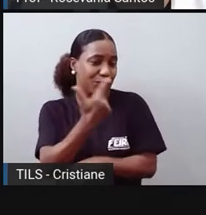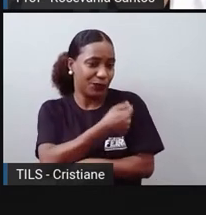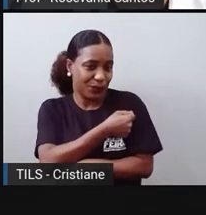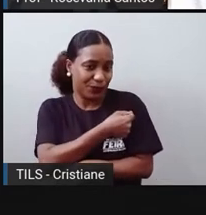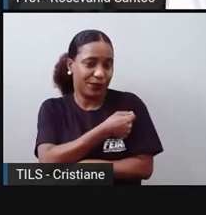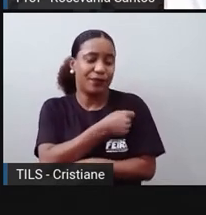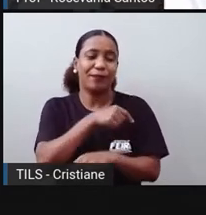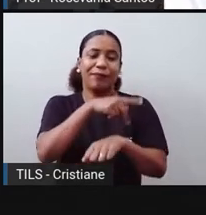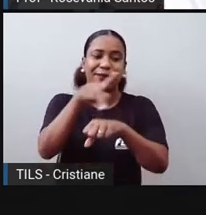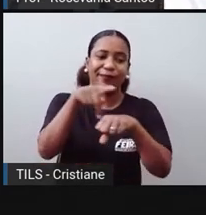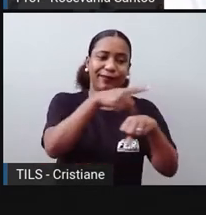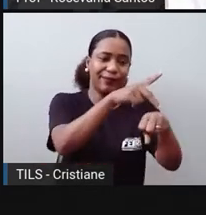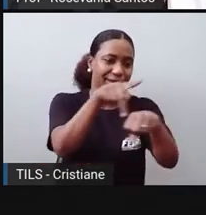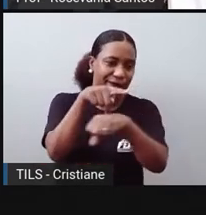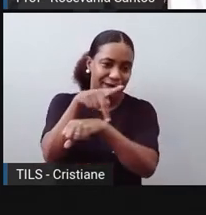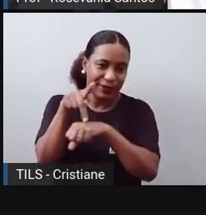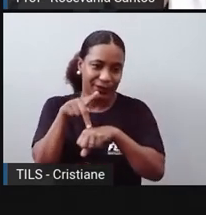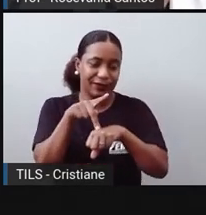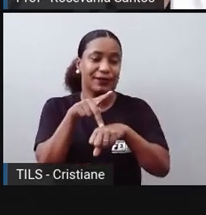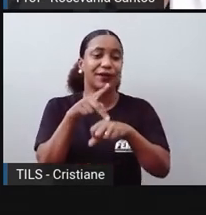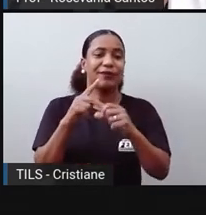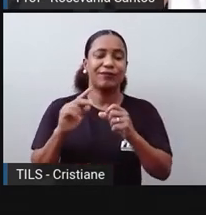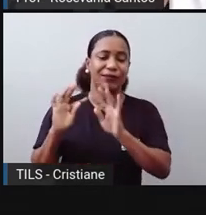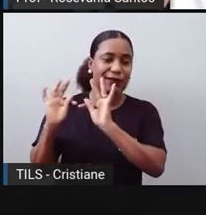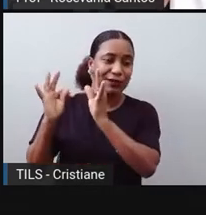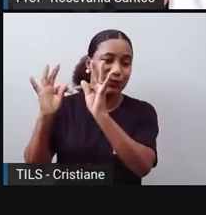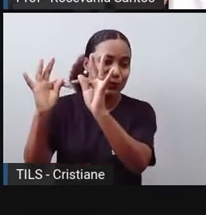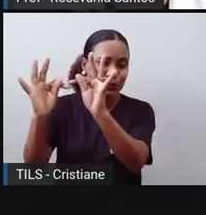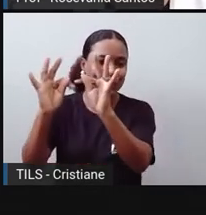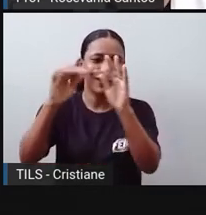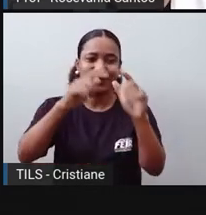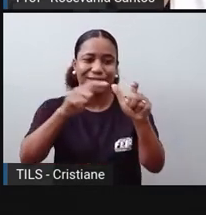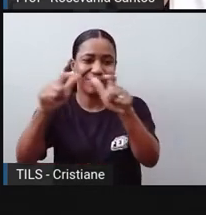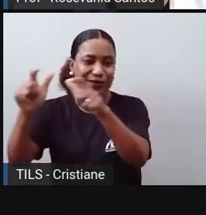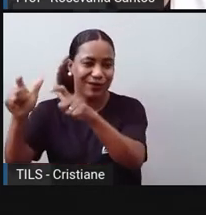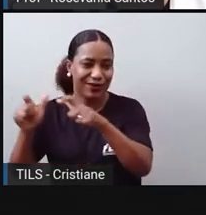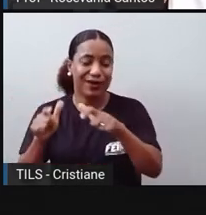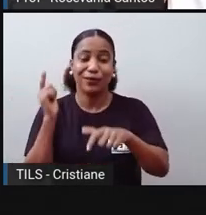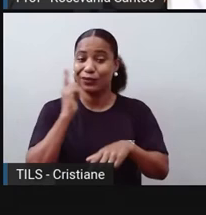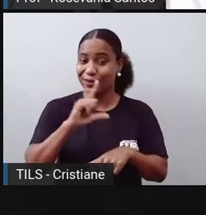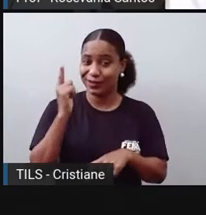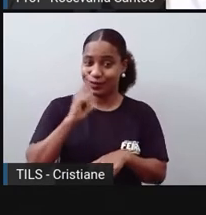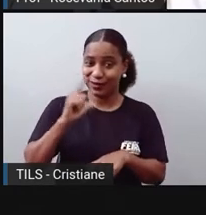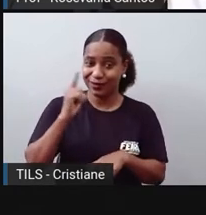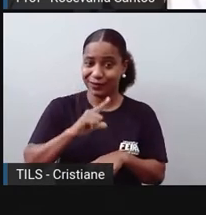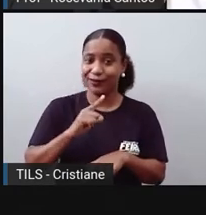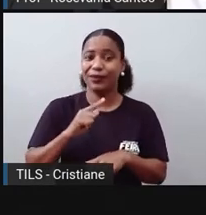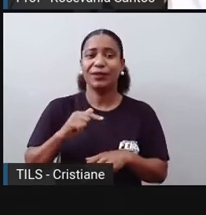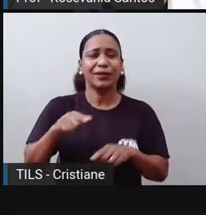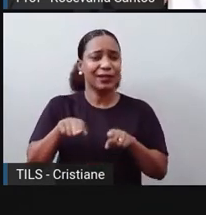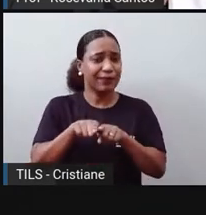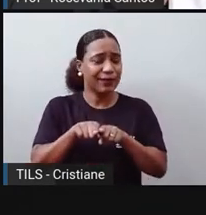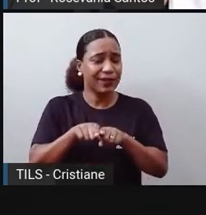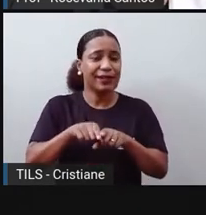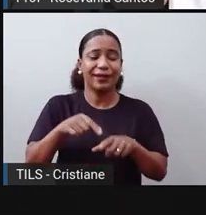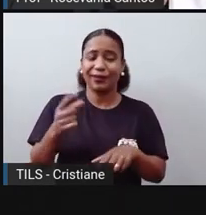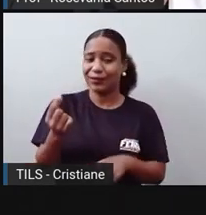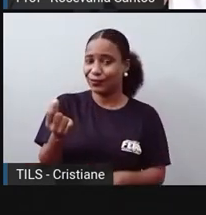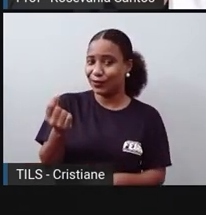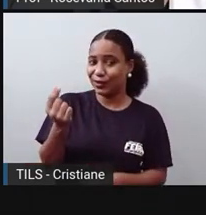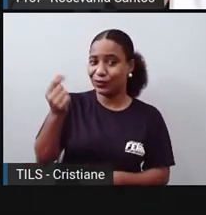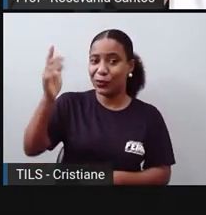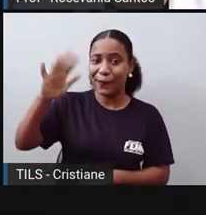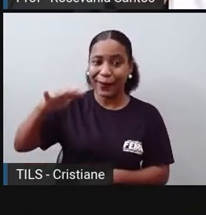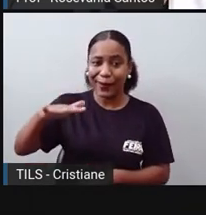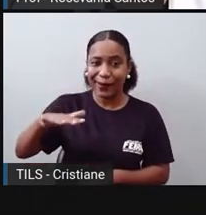países com tecnologias de diversos cantos, os preços acabam ficando mais baratos, até para cumprir e venda mesmo, fica mais